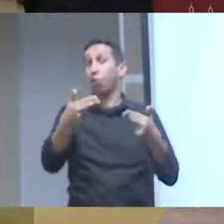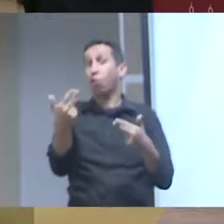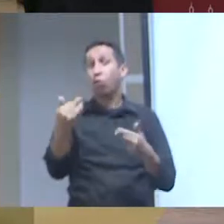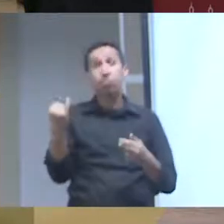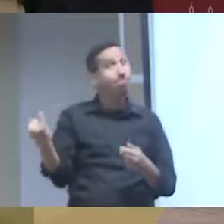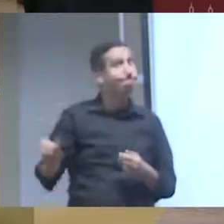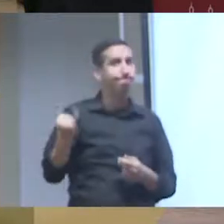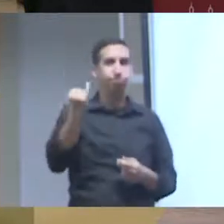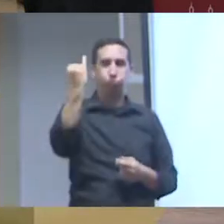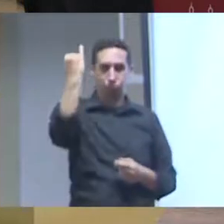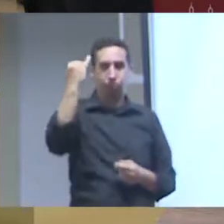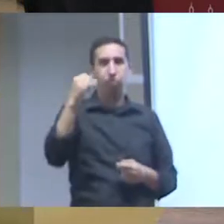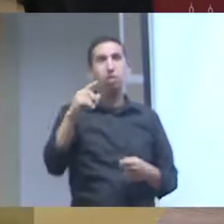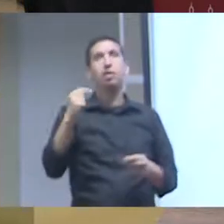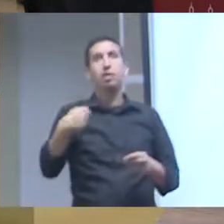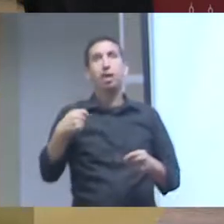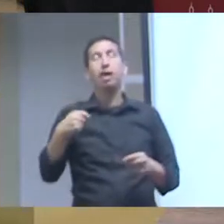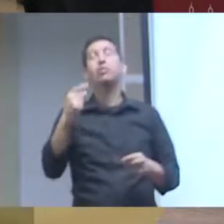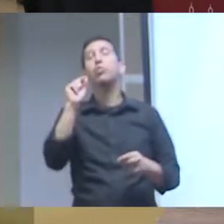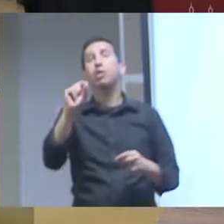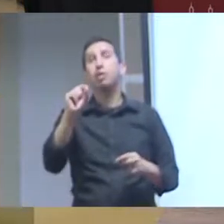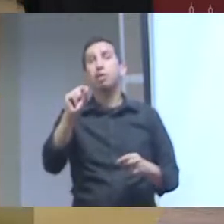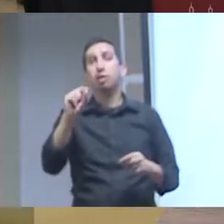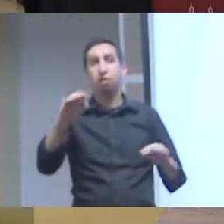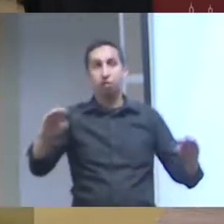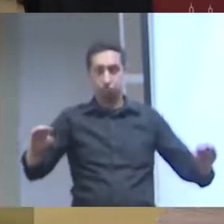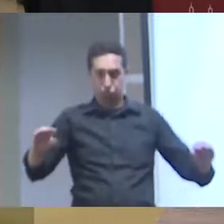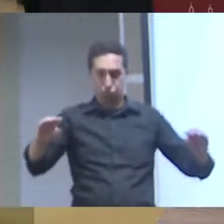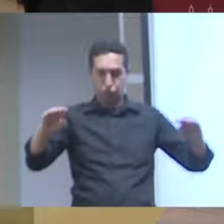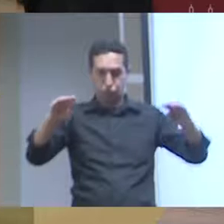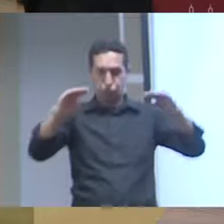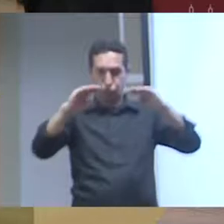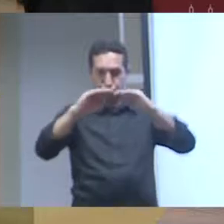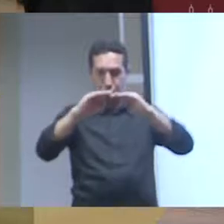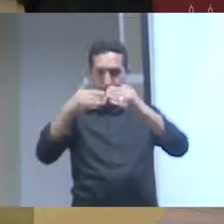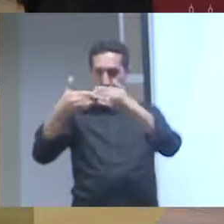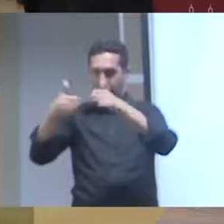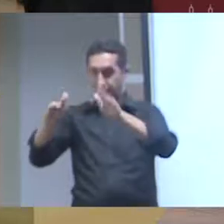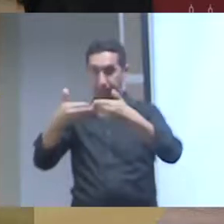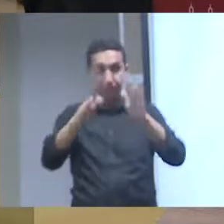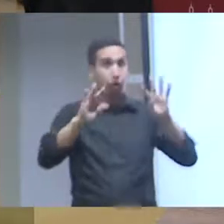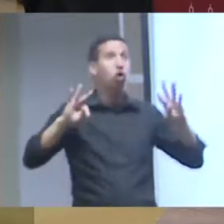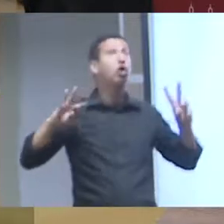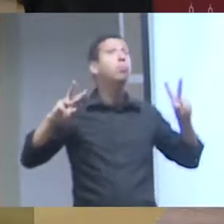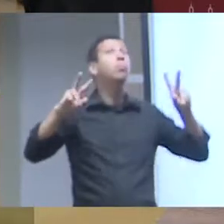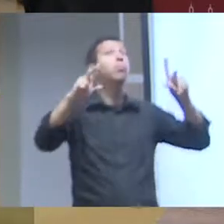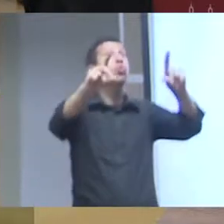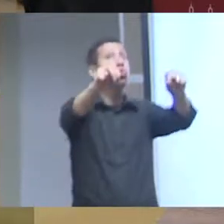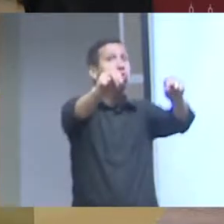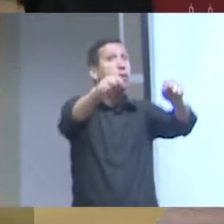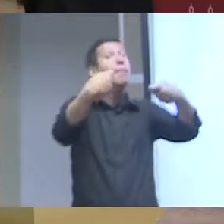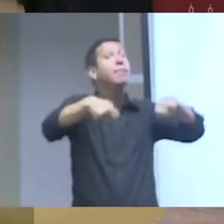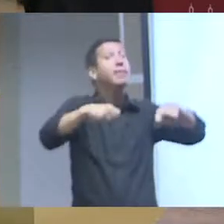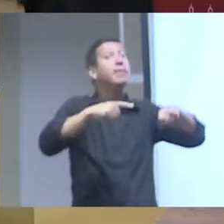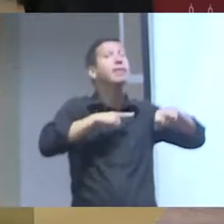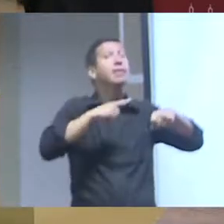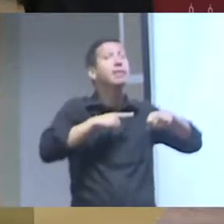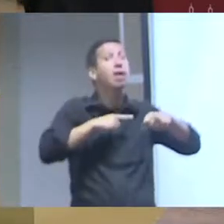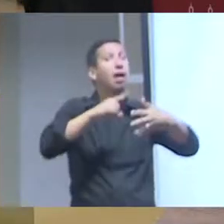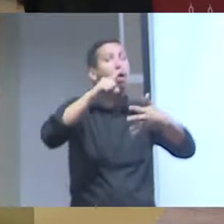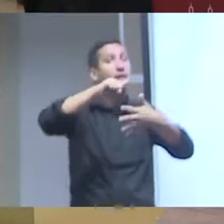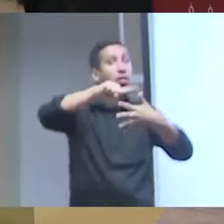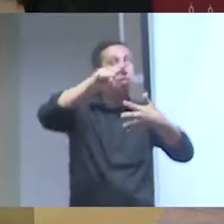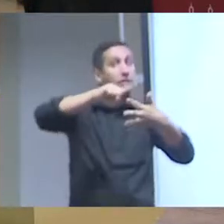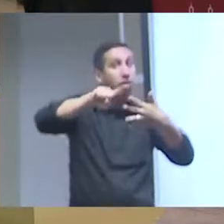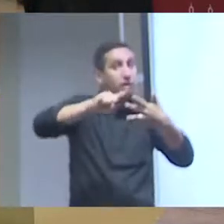é essa simetria então na mesma medida em que você tem essa abertura para todo mundo você tem que ter mecanismos que favoreçam